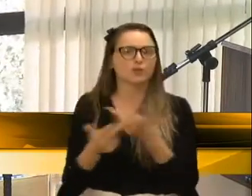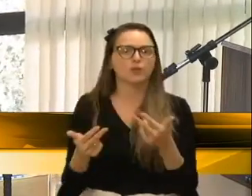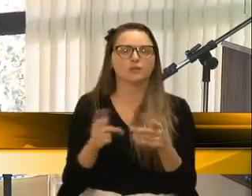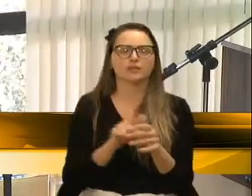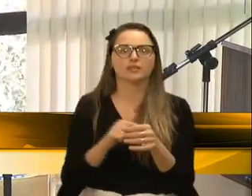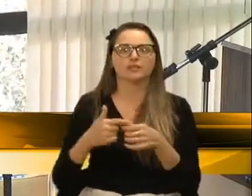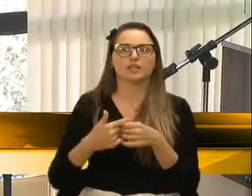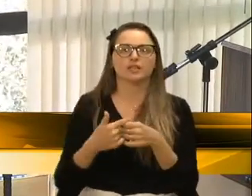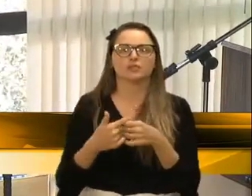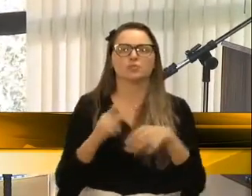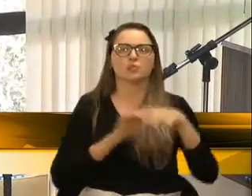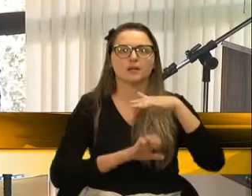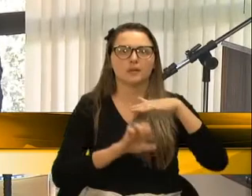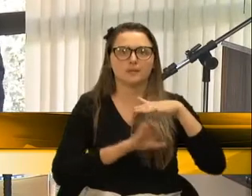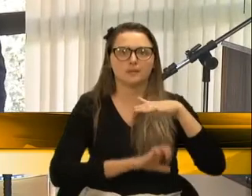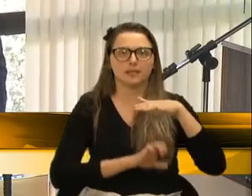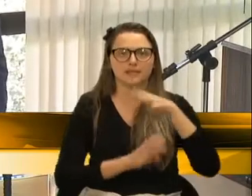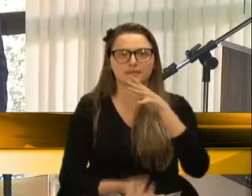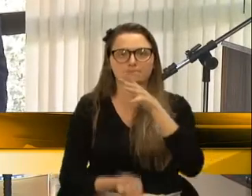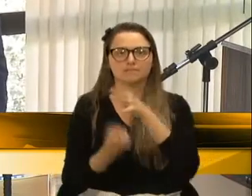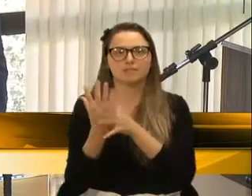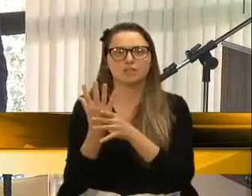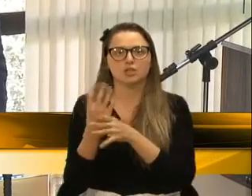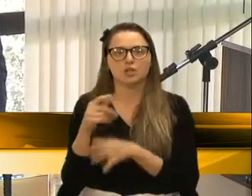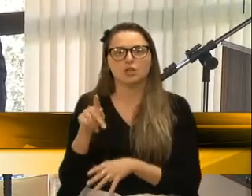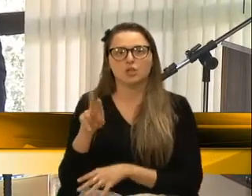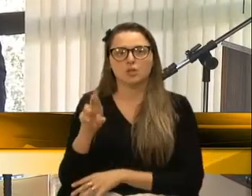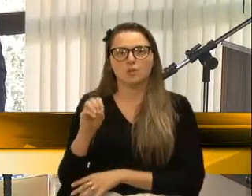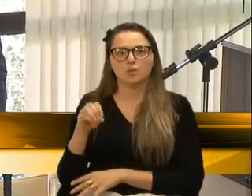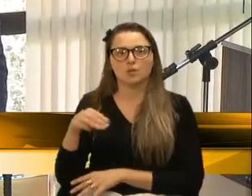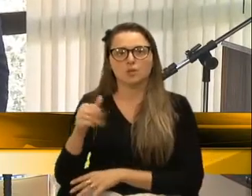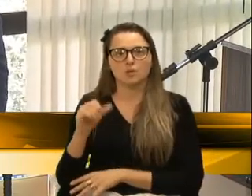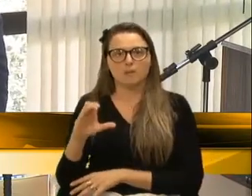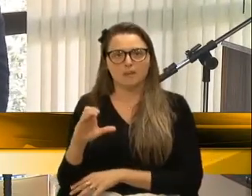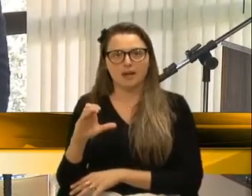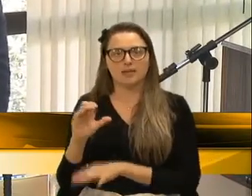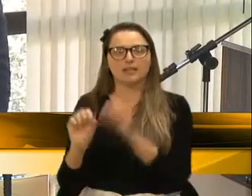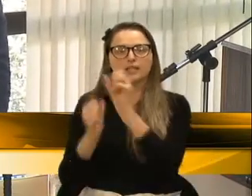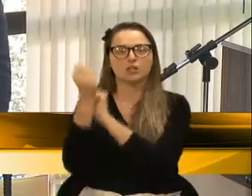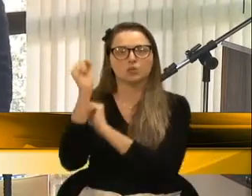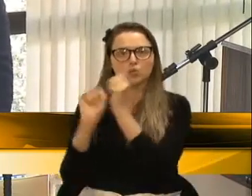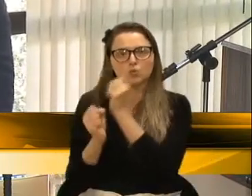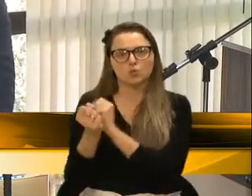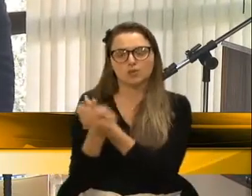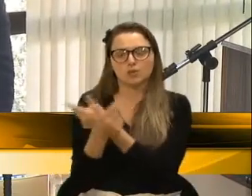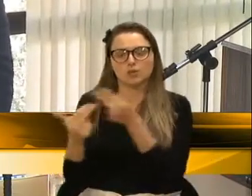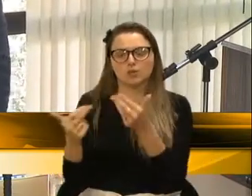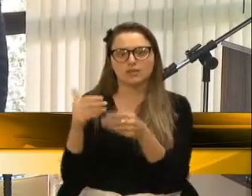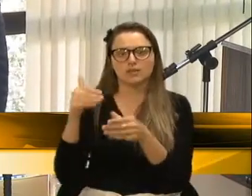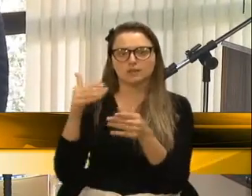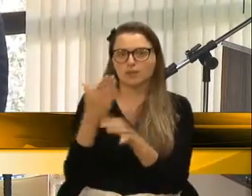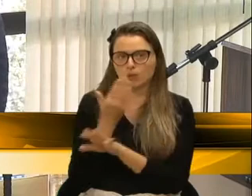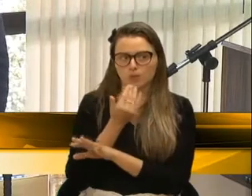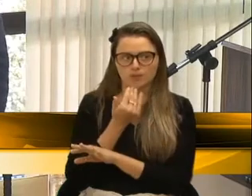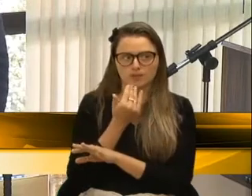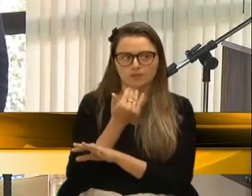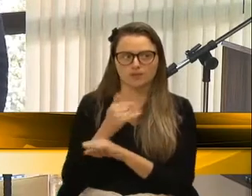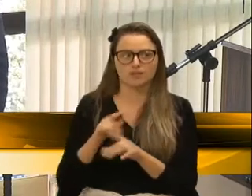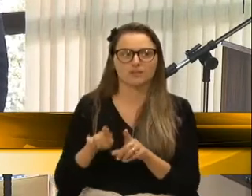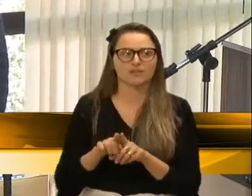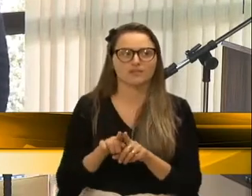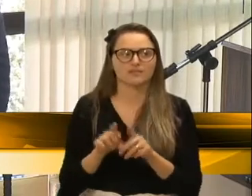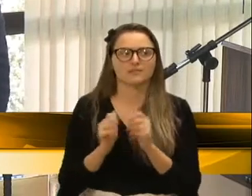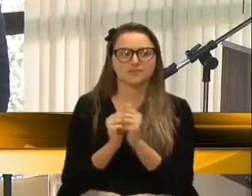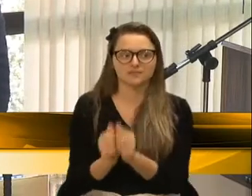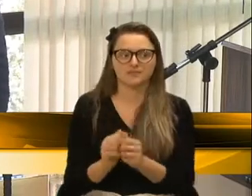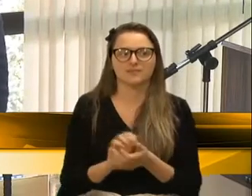que foi fundador da Promat Indústria de Artigos Domésticos, em 1973 ele fundou essa empresa, e trabalhou